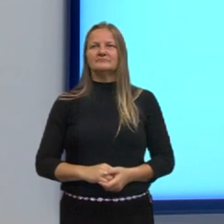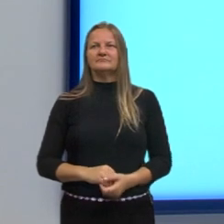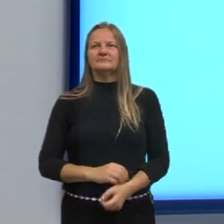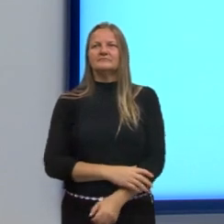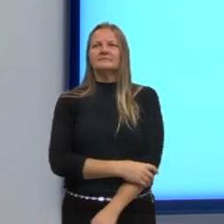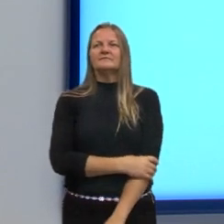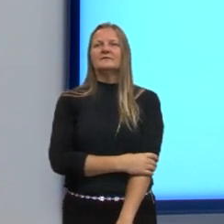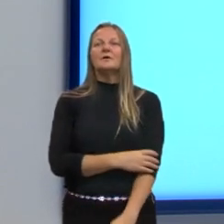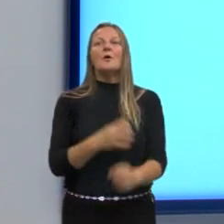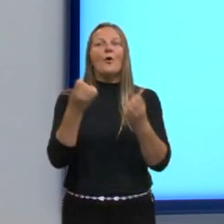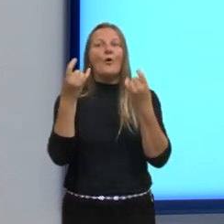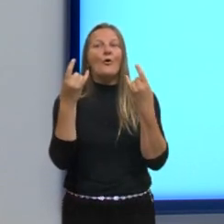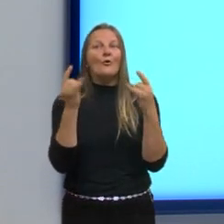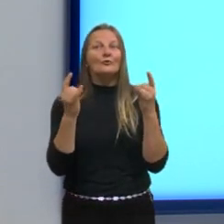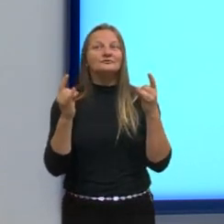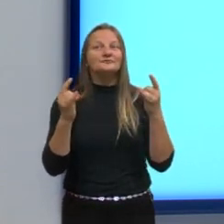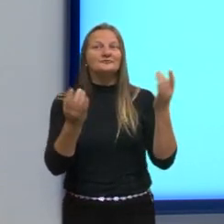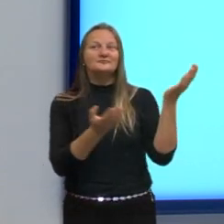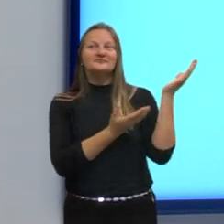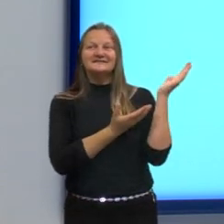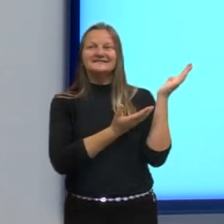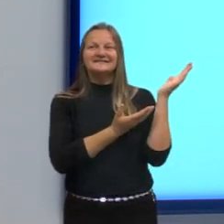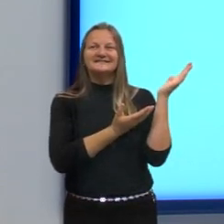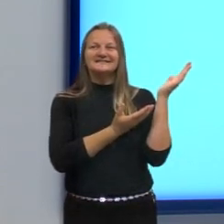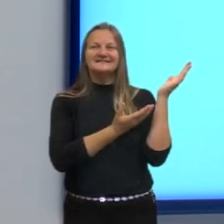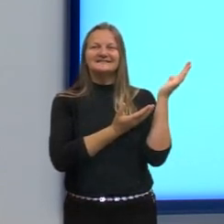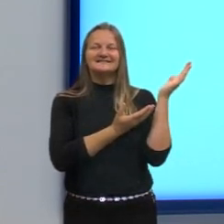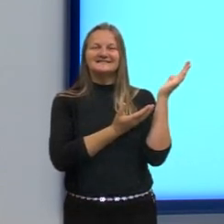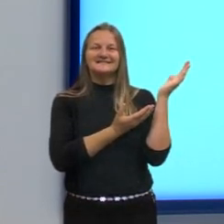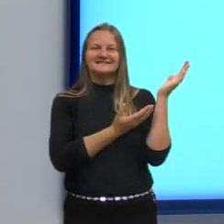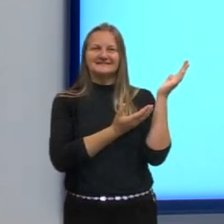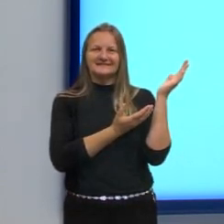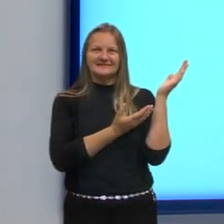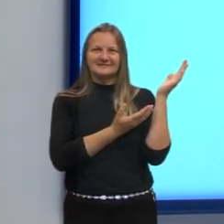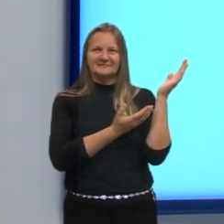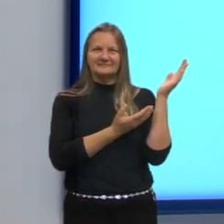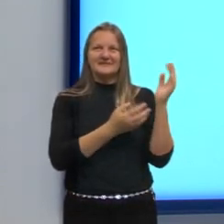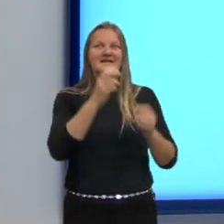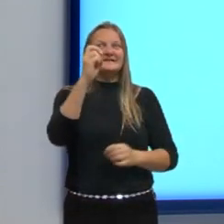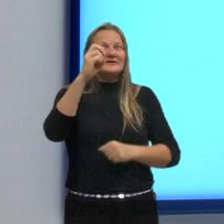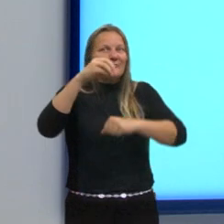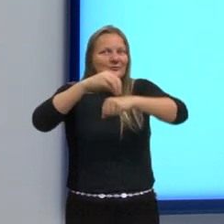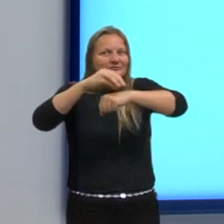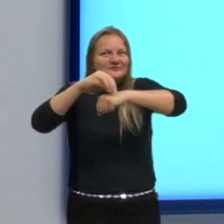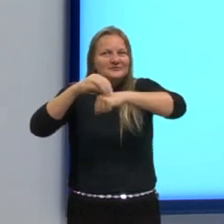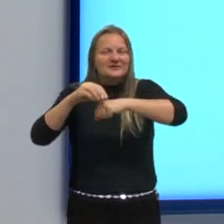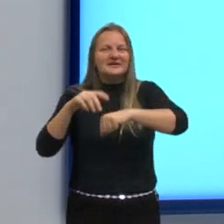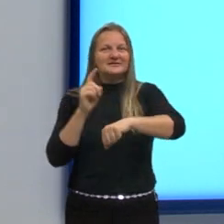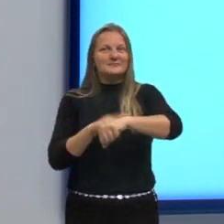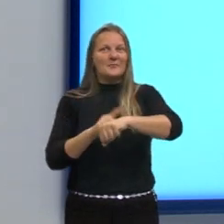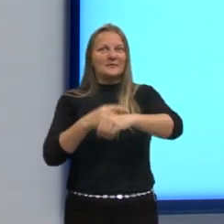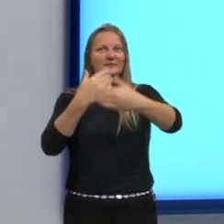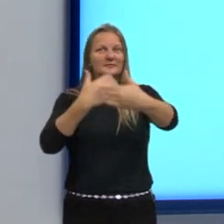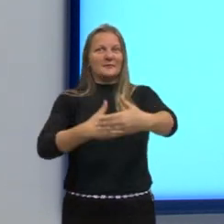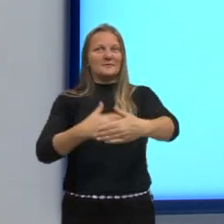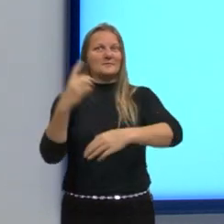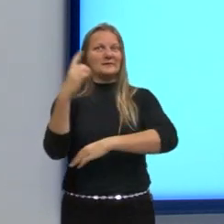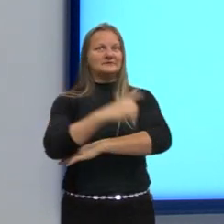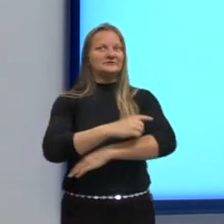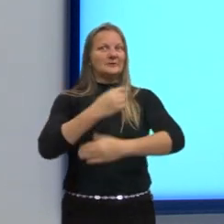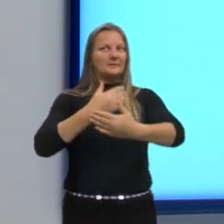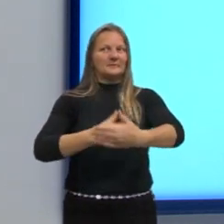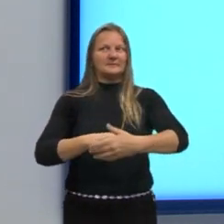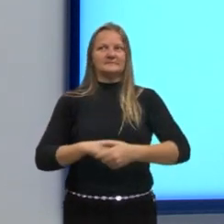E, por último, mas não menos importante. Cinco dicas, então, essenciais para o dia da